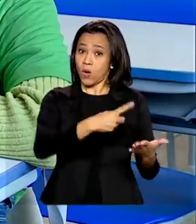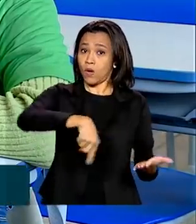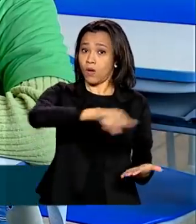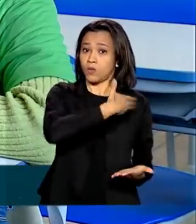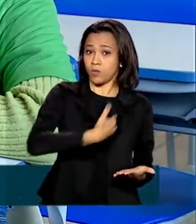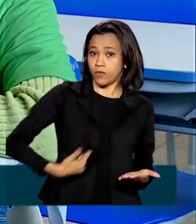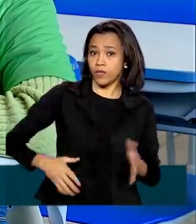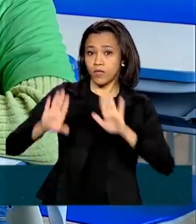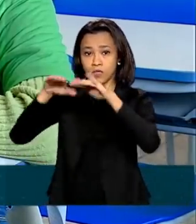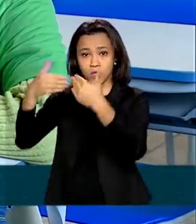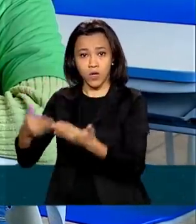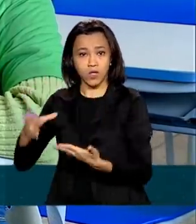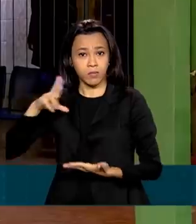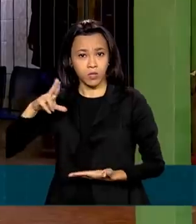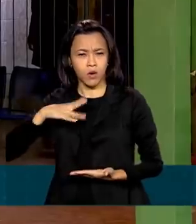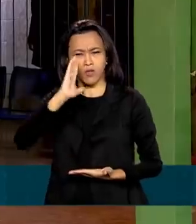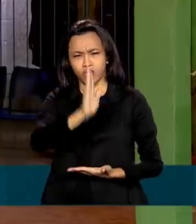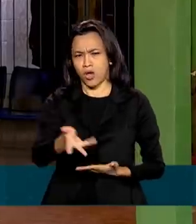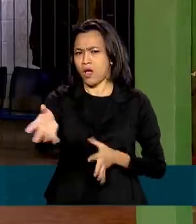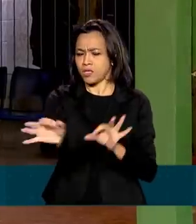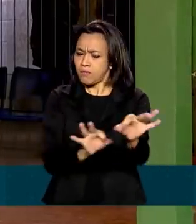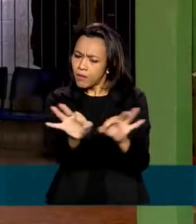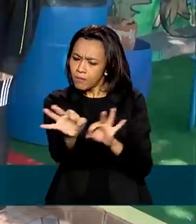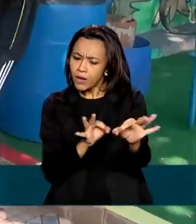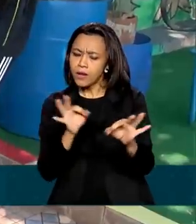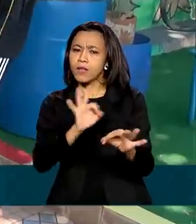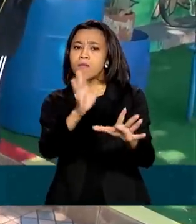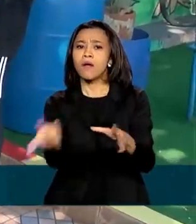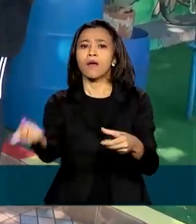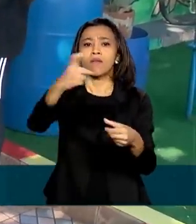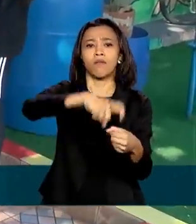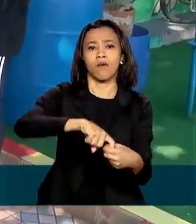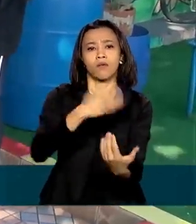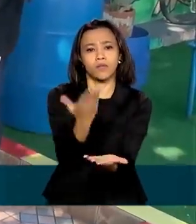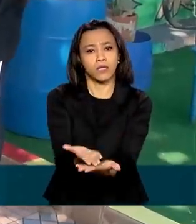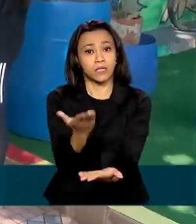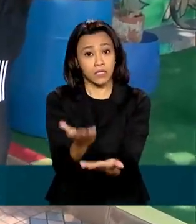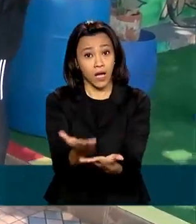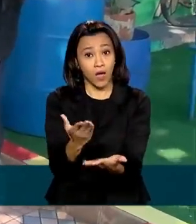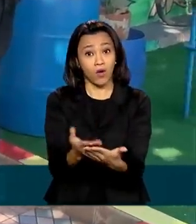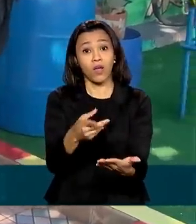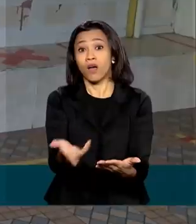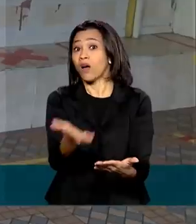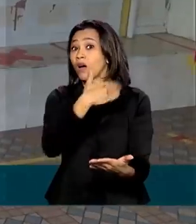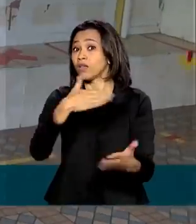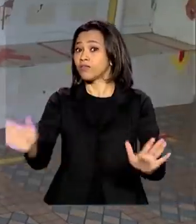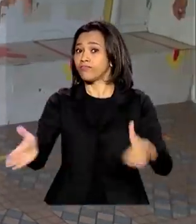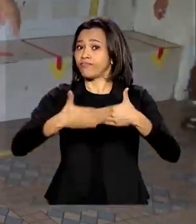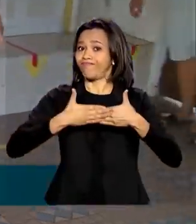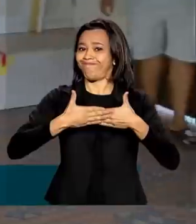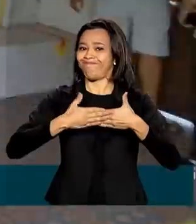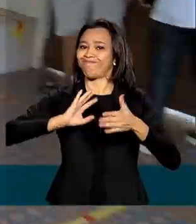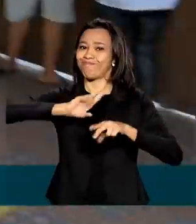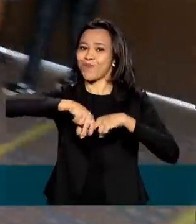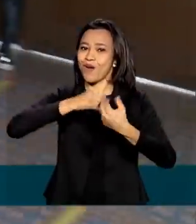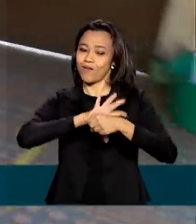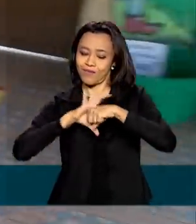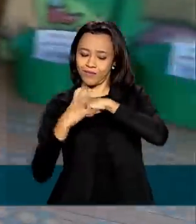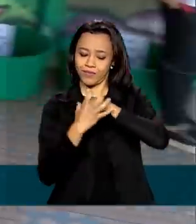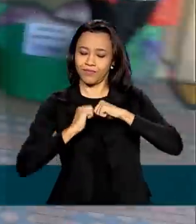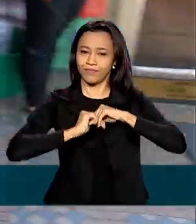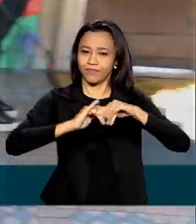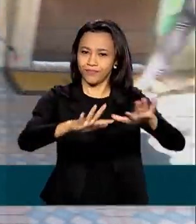todo o país já estão se preparando para o retorno das aulas suspensas por causa da pandemia. E para a volta das